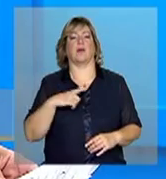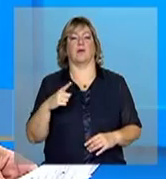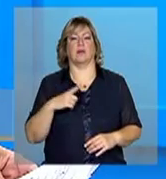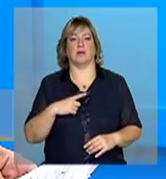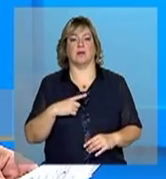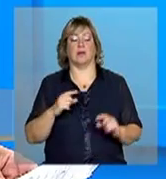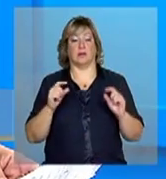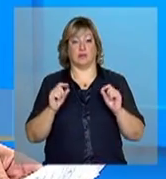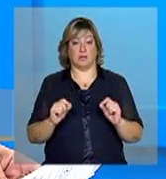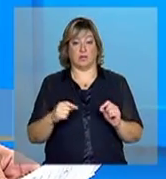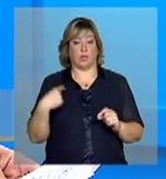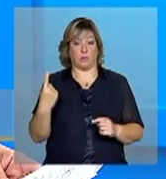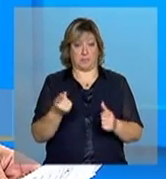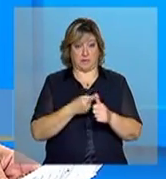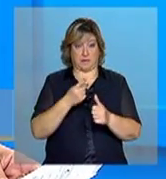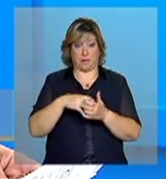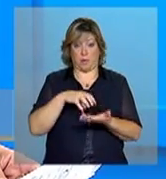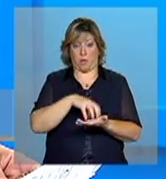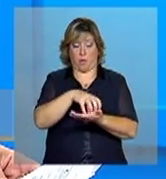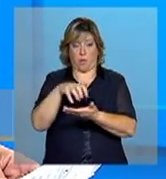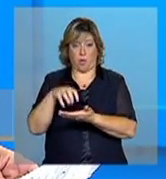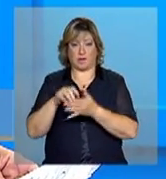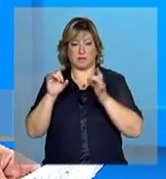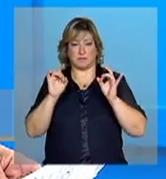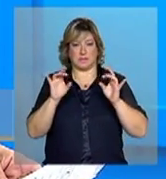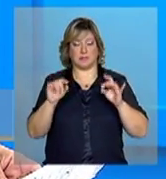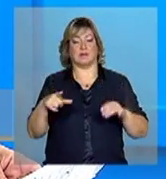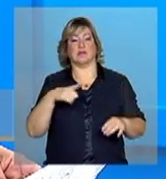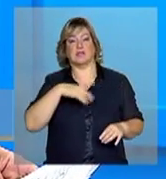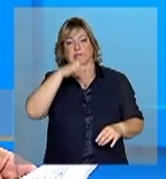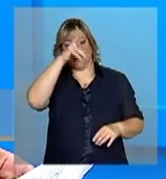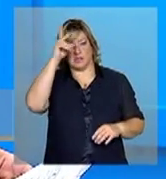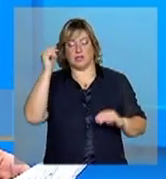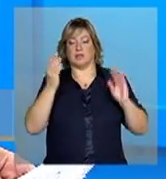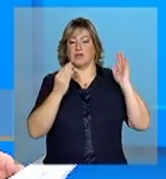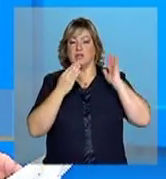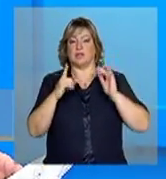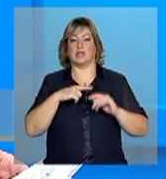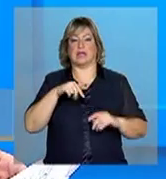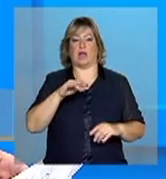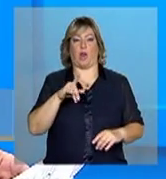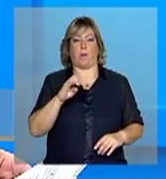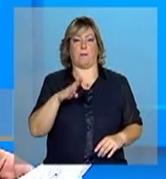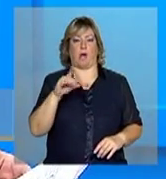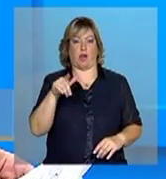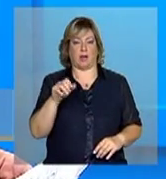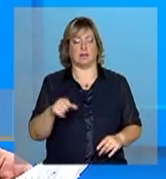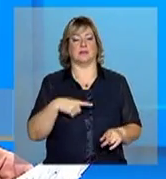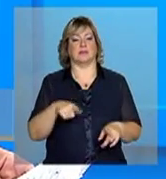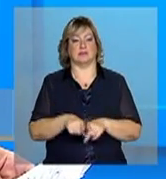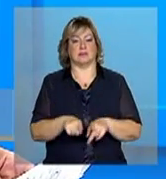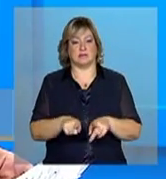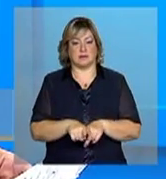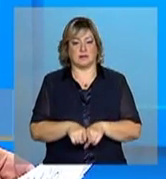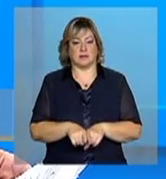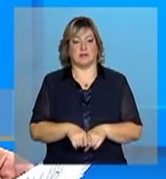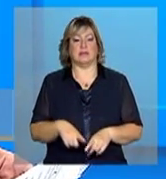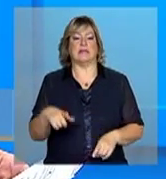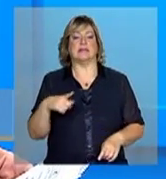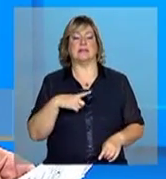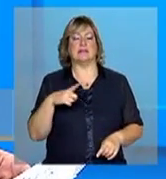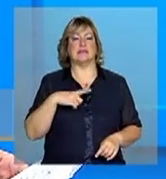grupos específicos eram os indígenas e os quilombolas. Uma pergunta, existe uma característica própria para que eles entrem no cadastro?